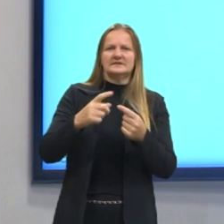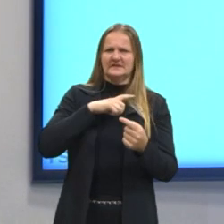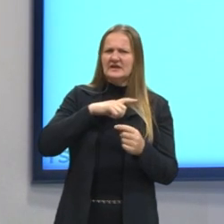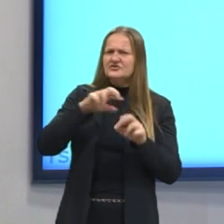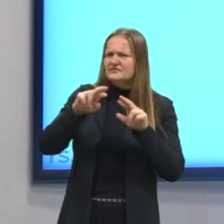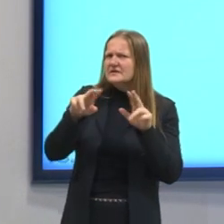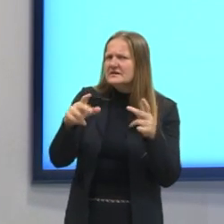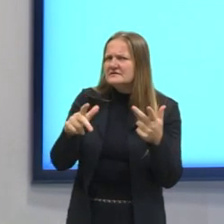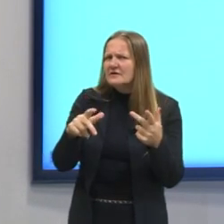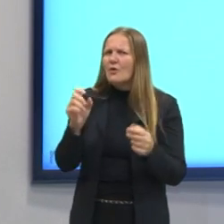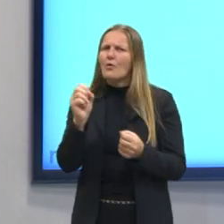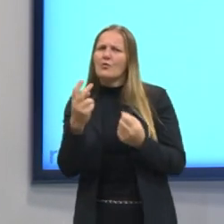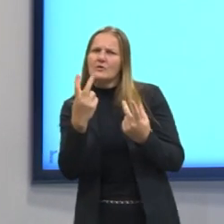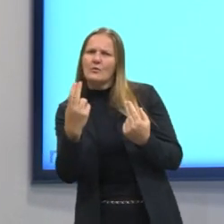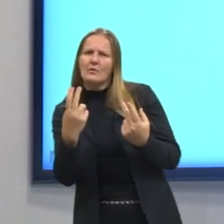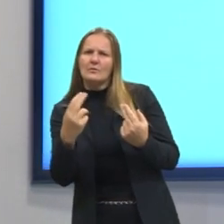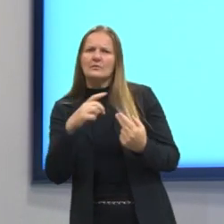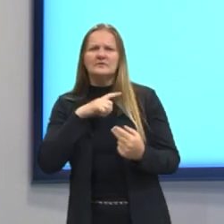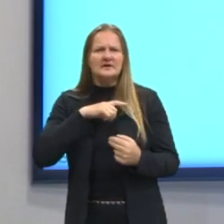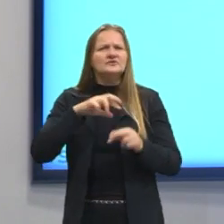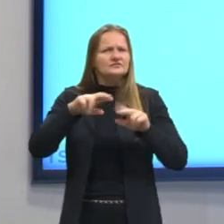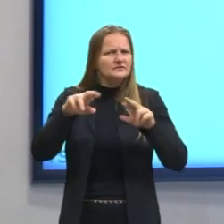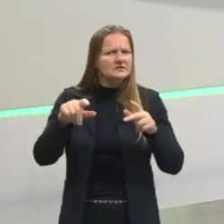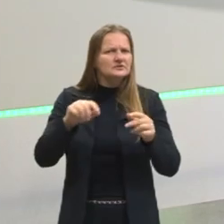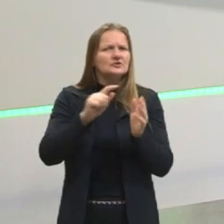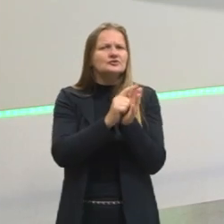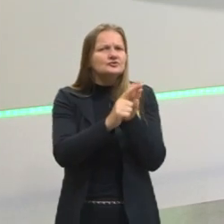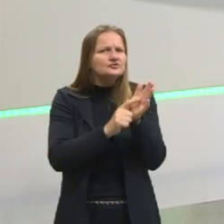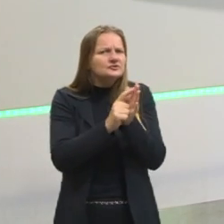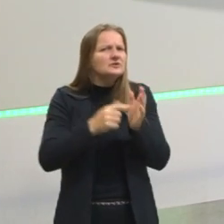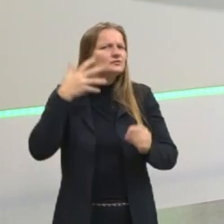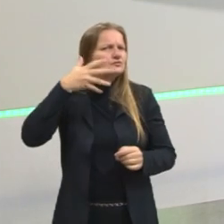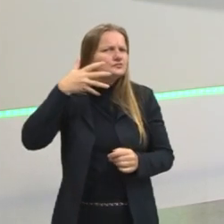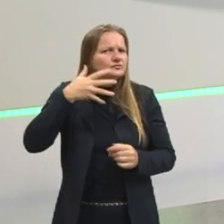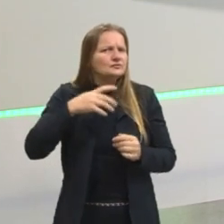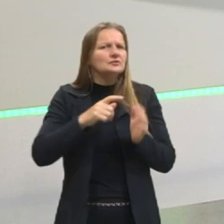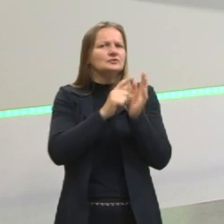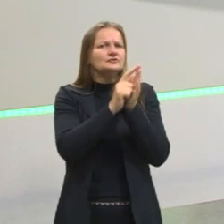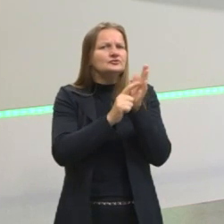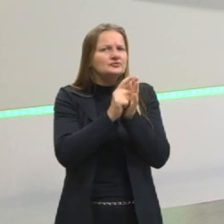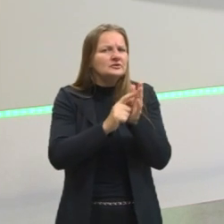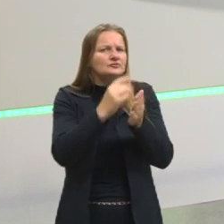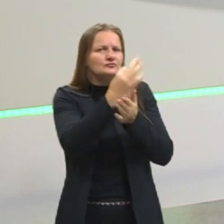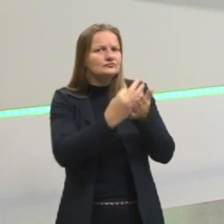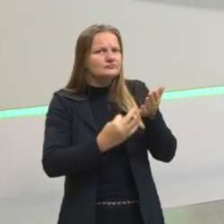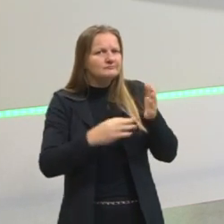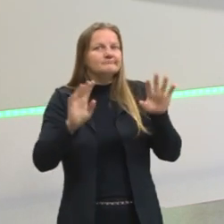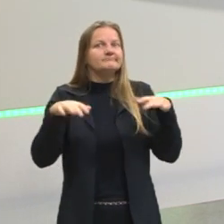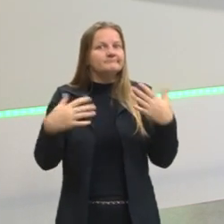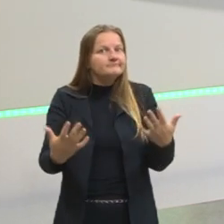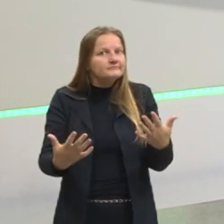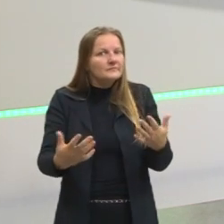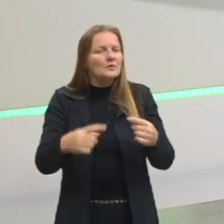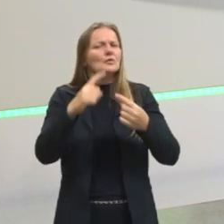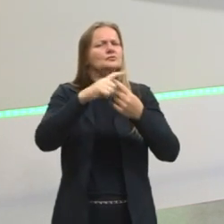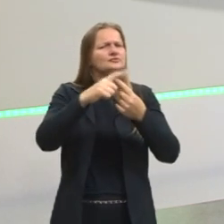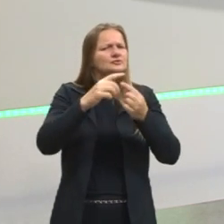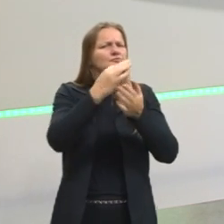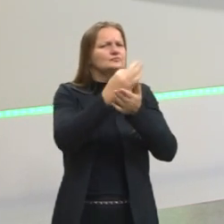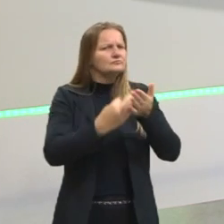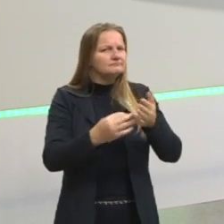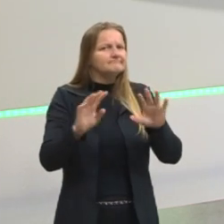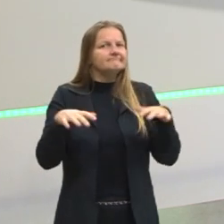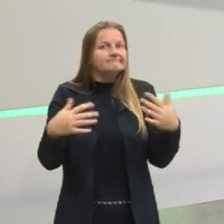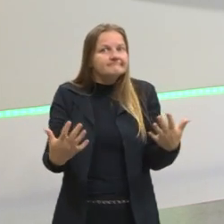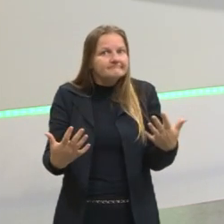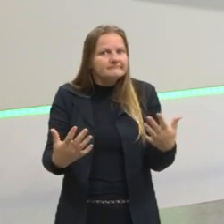conceitos? Existe diferença entre o que é um gênero do discurso, o é um gênero textual e o que é uma tipologia textual?